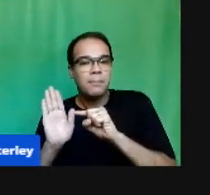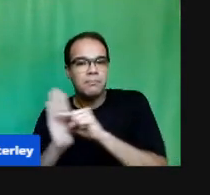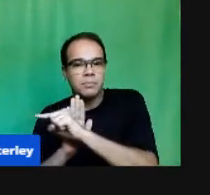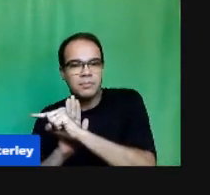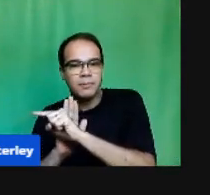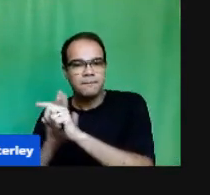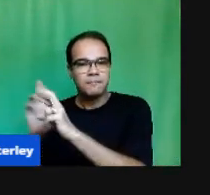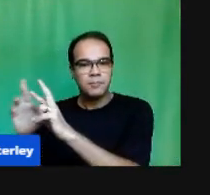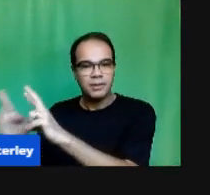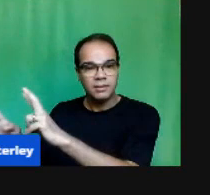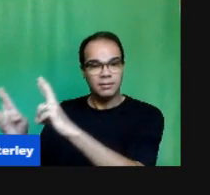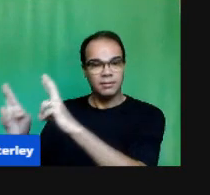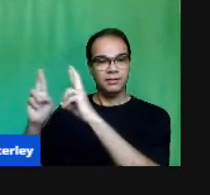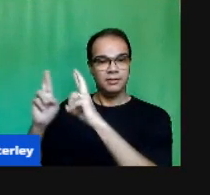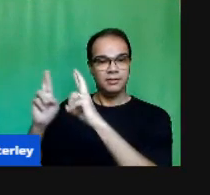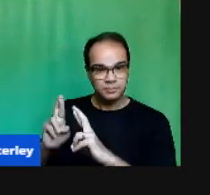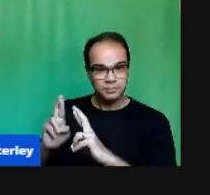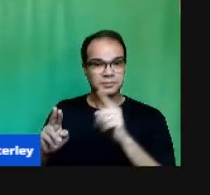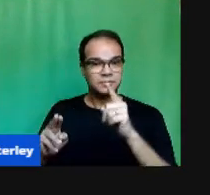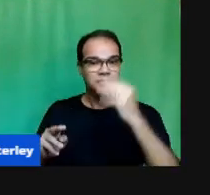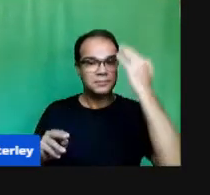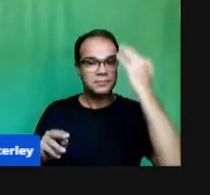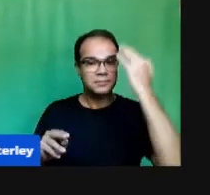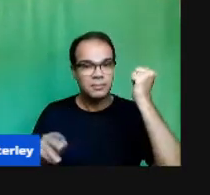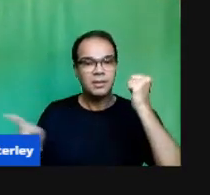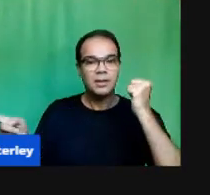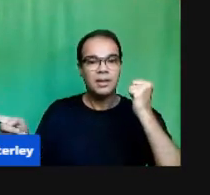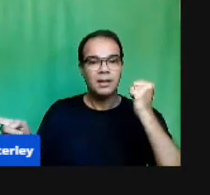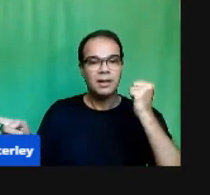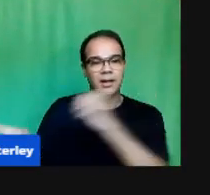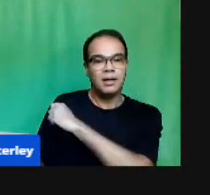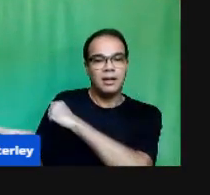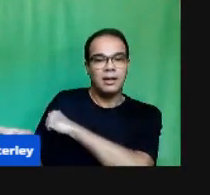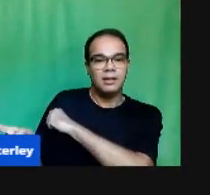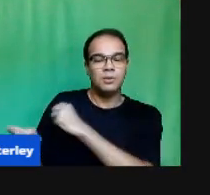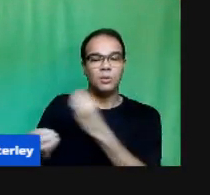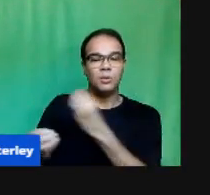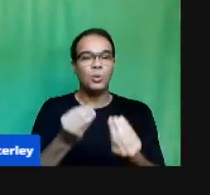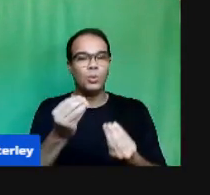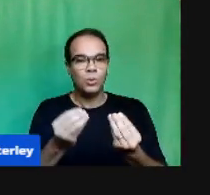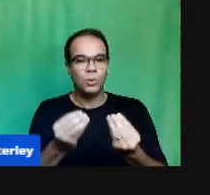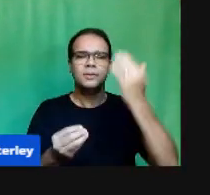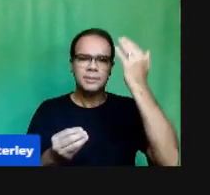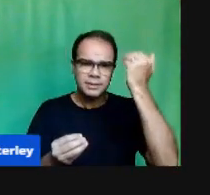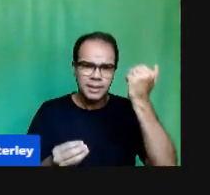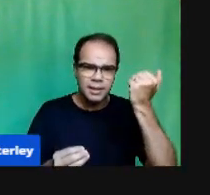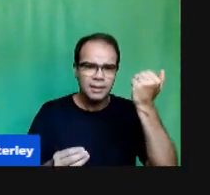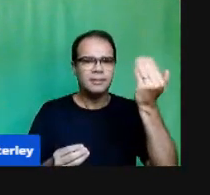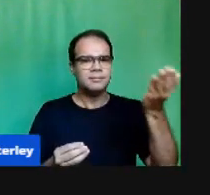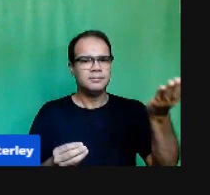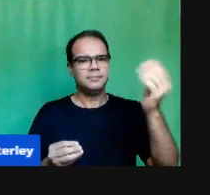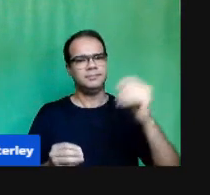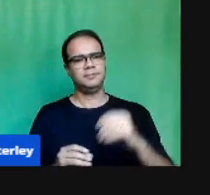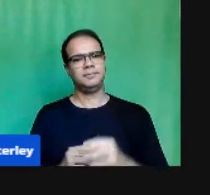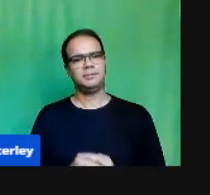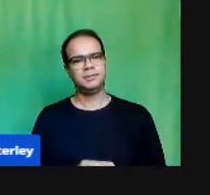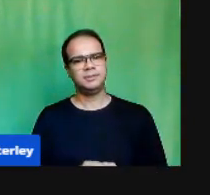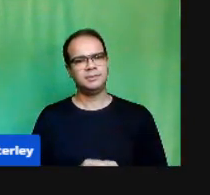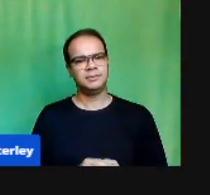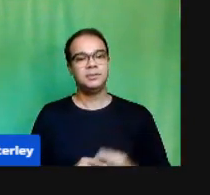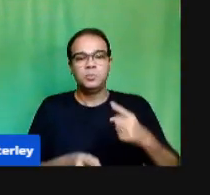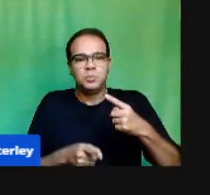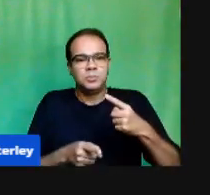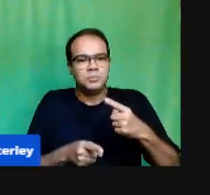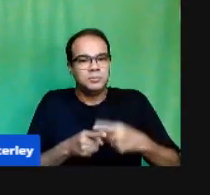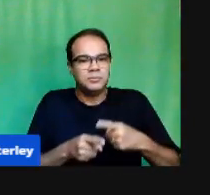Nós Temos que ter Essa Sensibilidade De estar Sempre